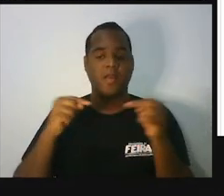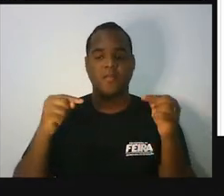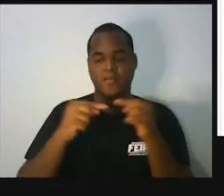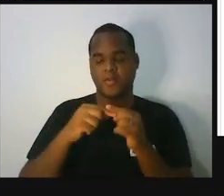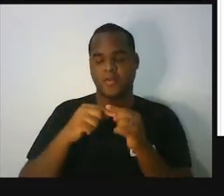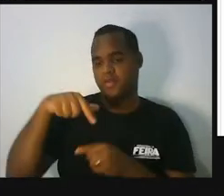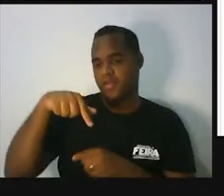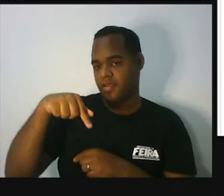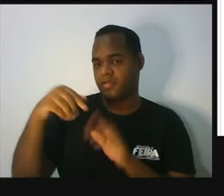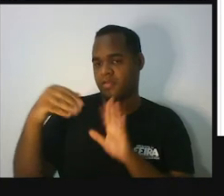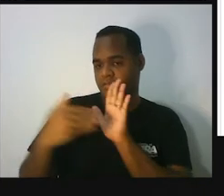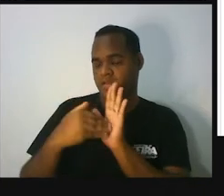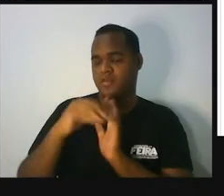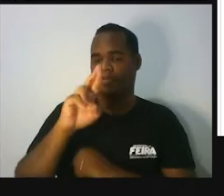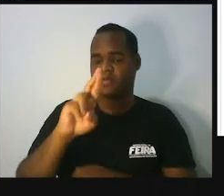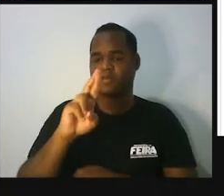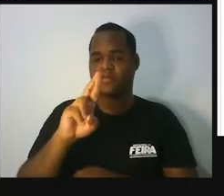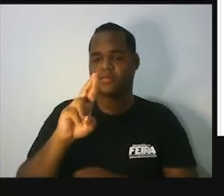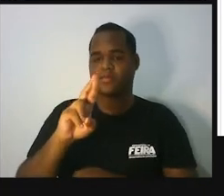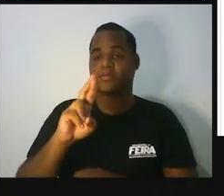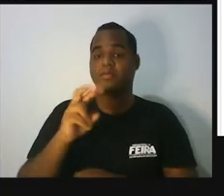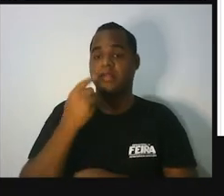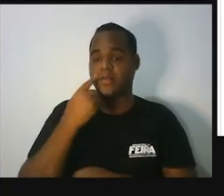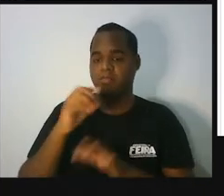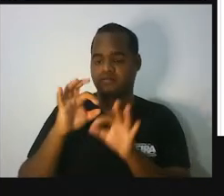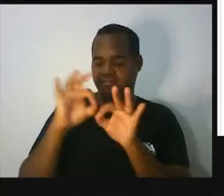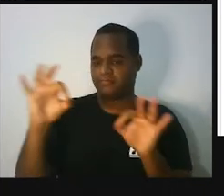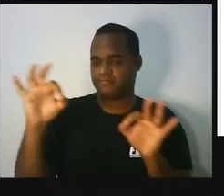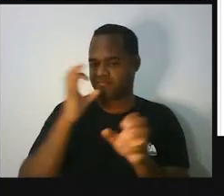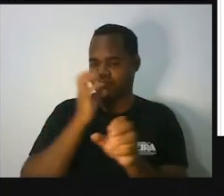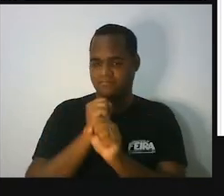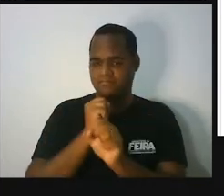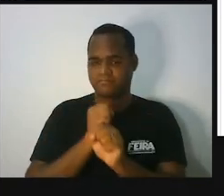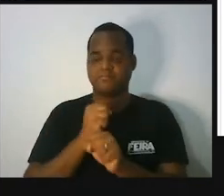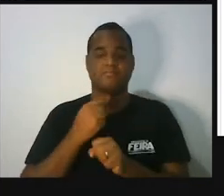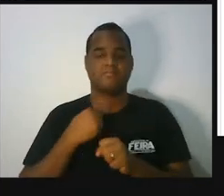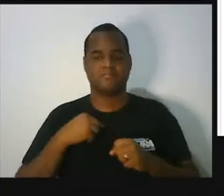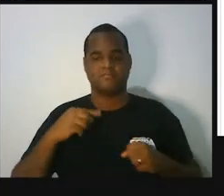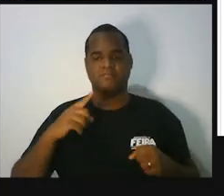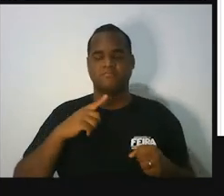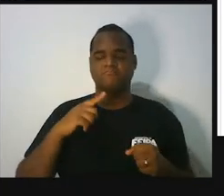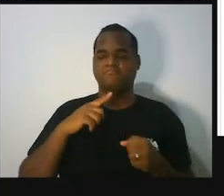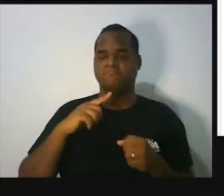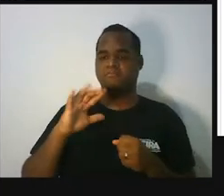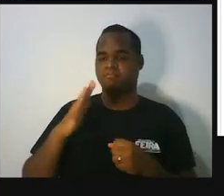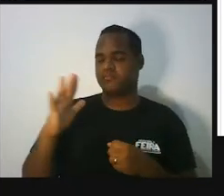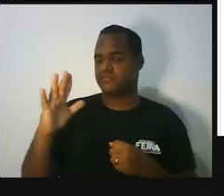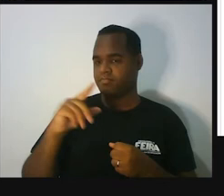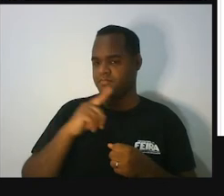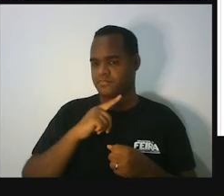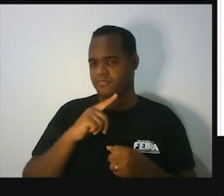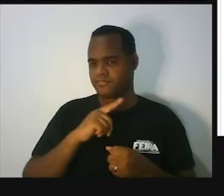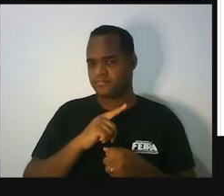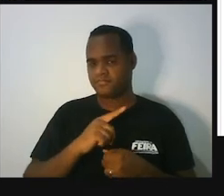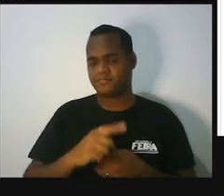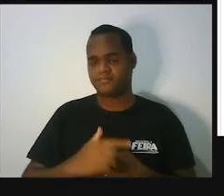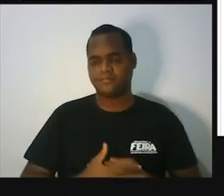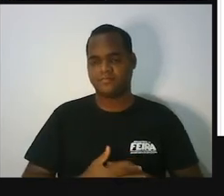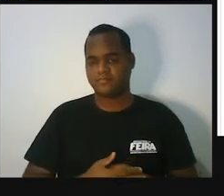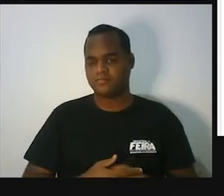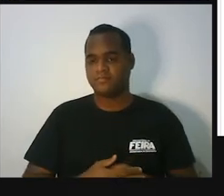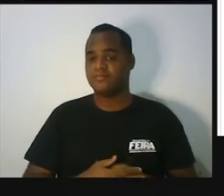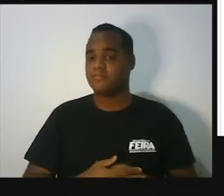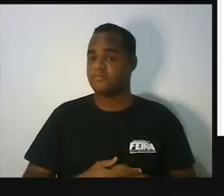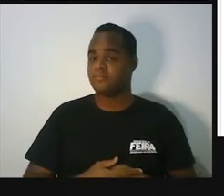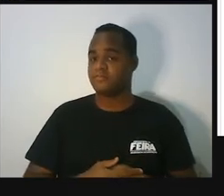Q até o ponto R. E quando a gente mede, tem uma medida ali, um